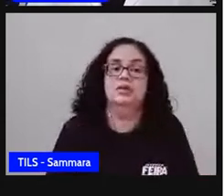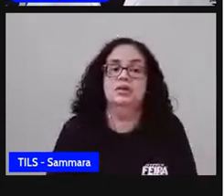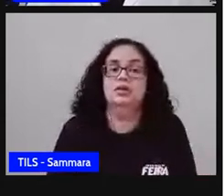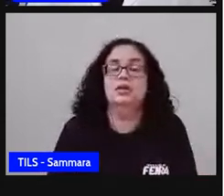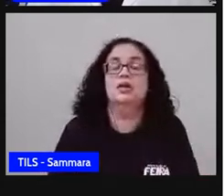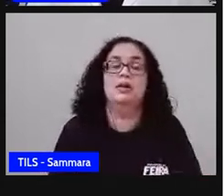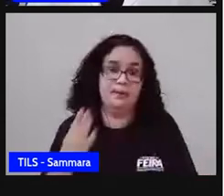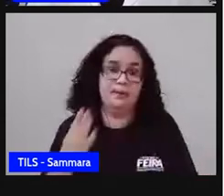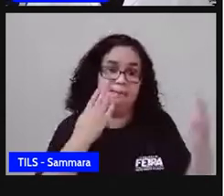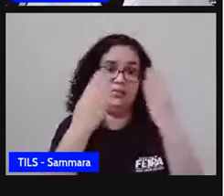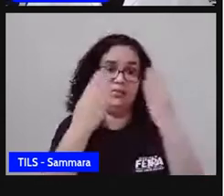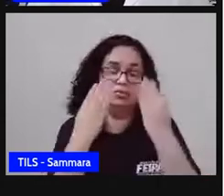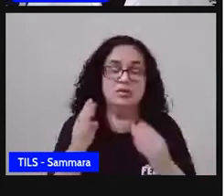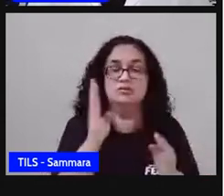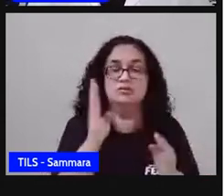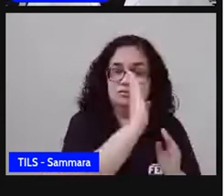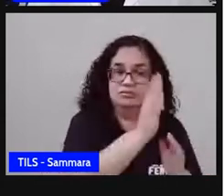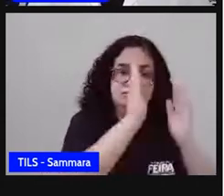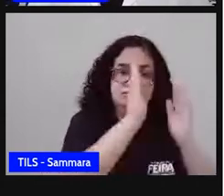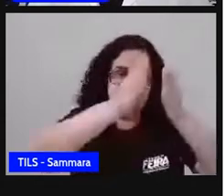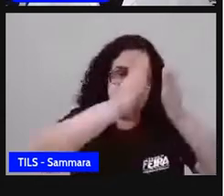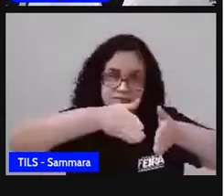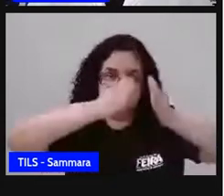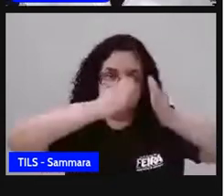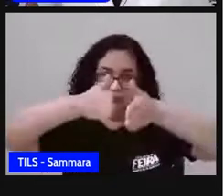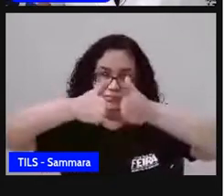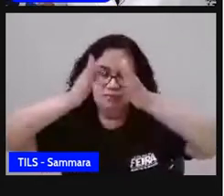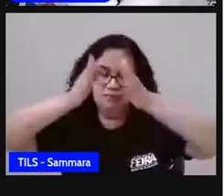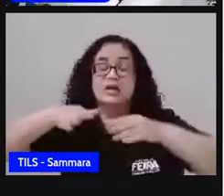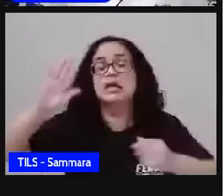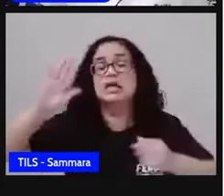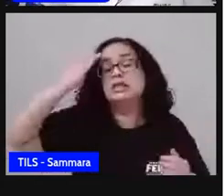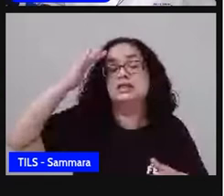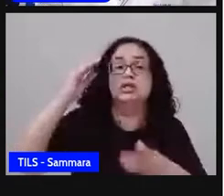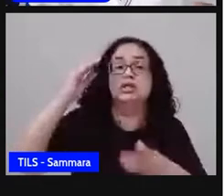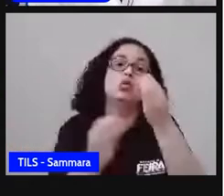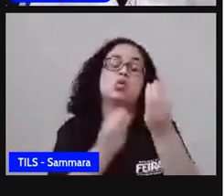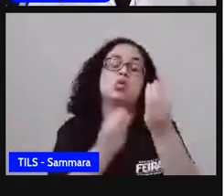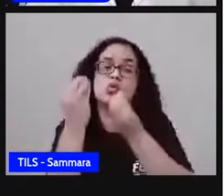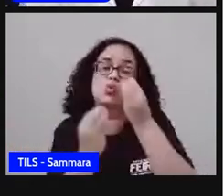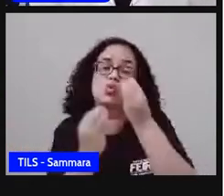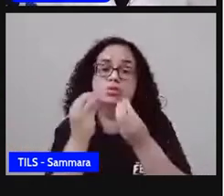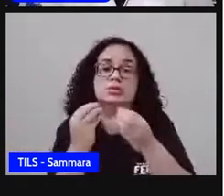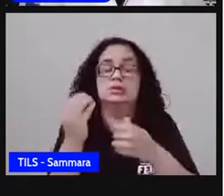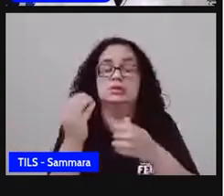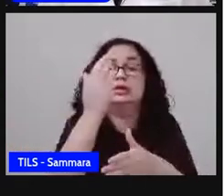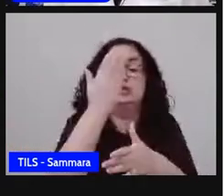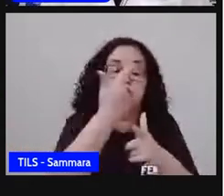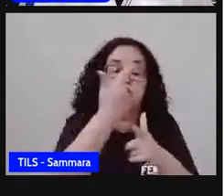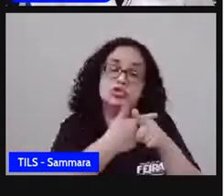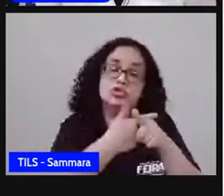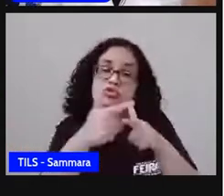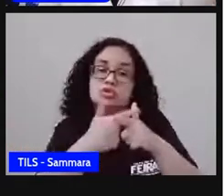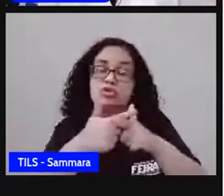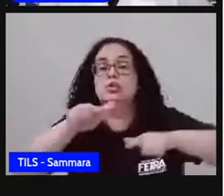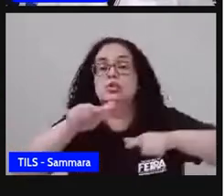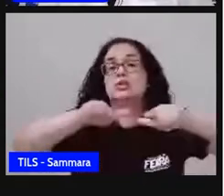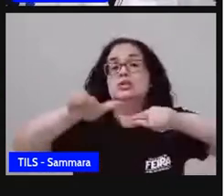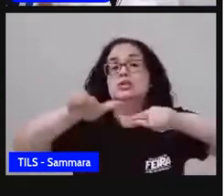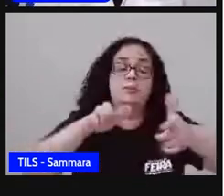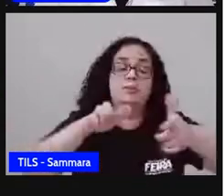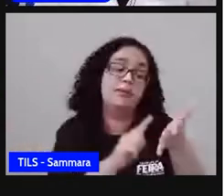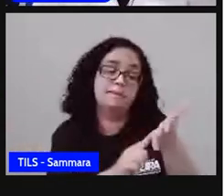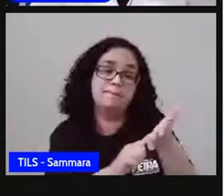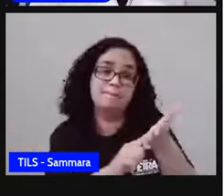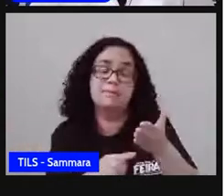a gente pode ir analisando barrinha por barrinha para entender como é que está distribuído esses empregos entre as pessoas de pele